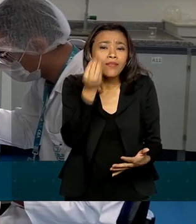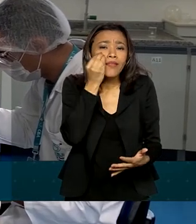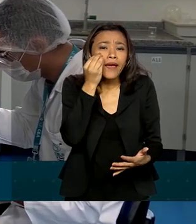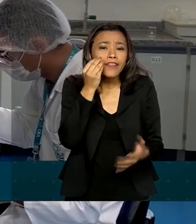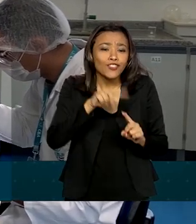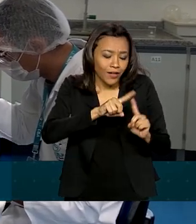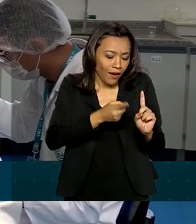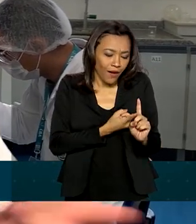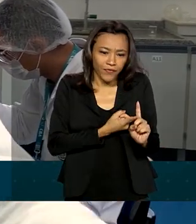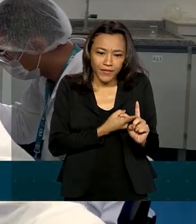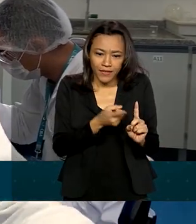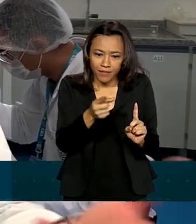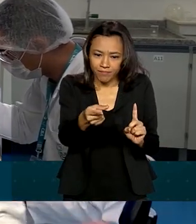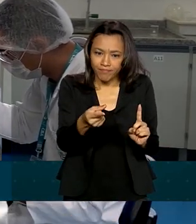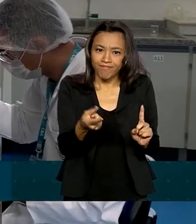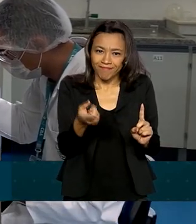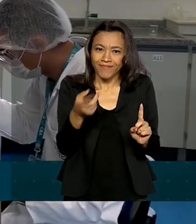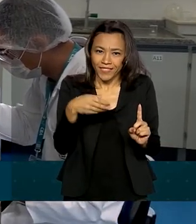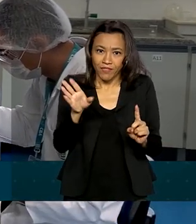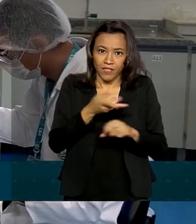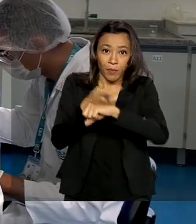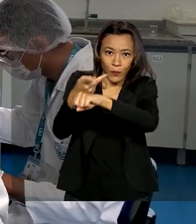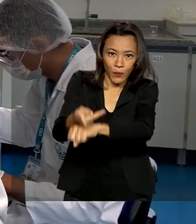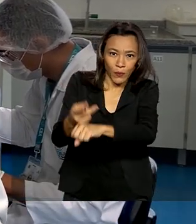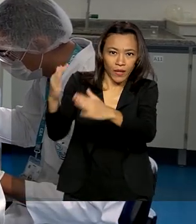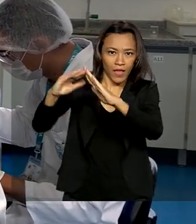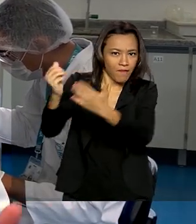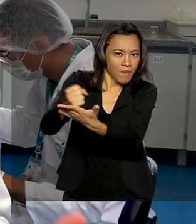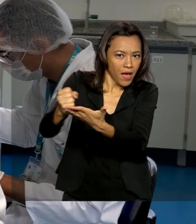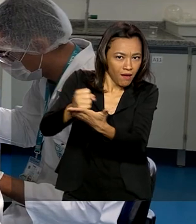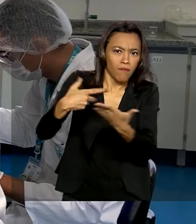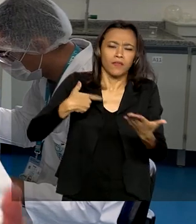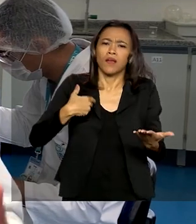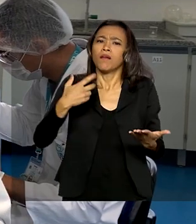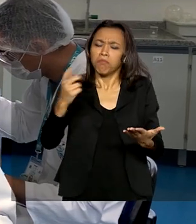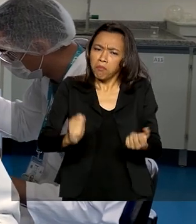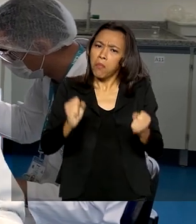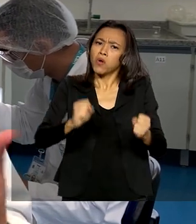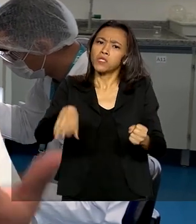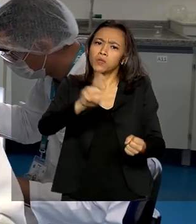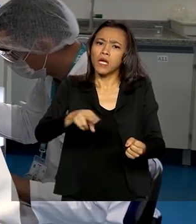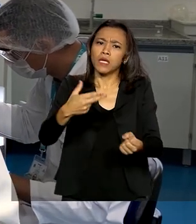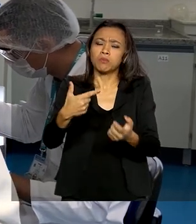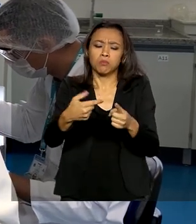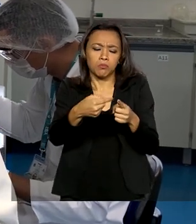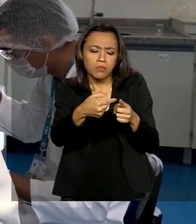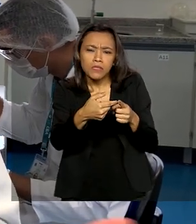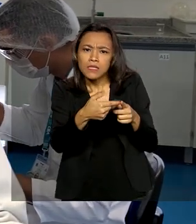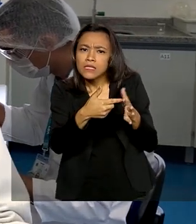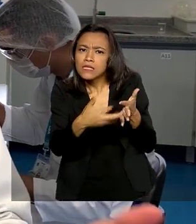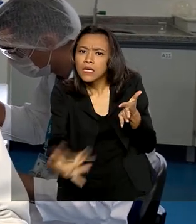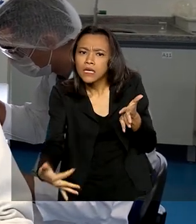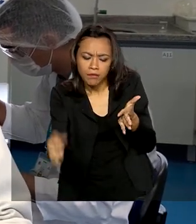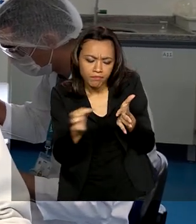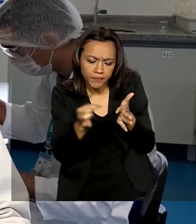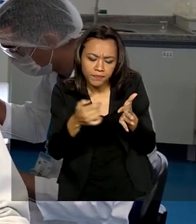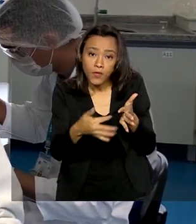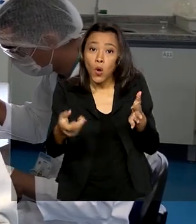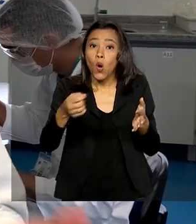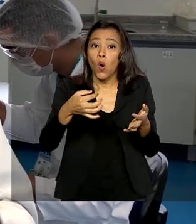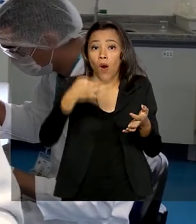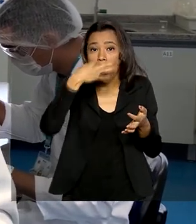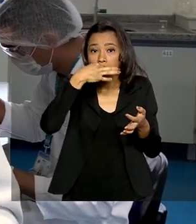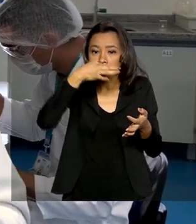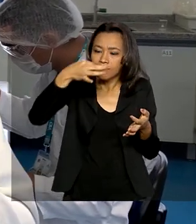como por exemplo este aqui, este disponível no mercado. Ele pode ser utilizado como sangue ou algo menos invasivo, como por exemplo a saliva.